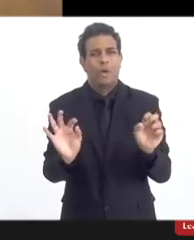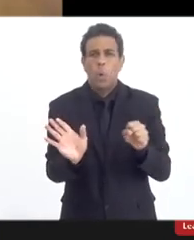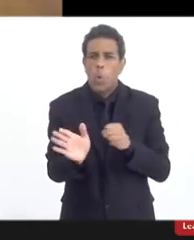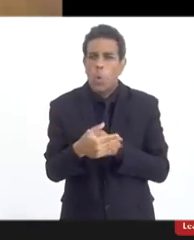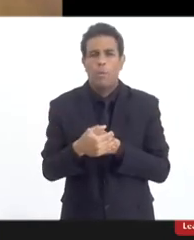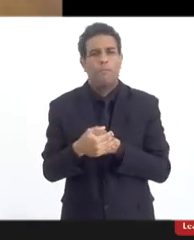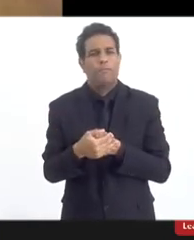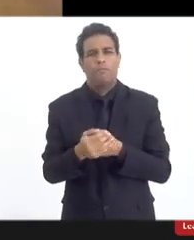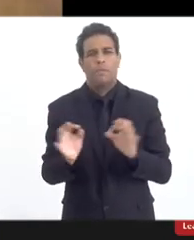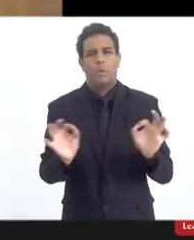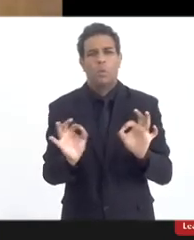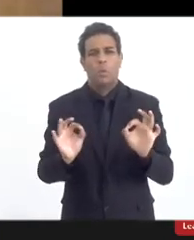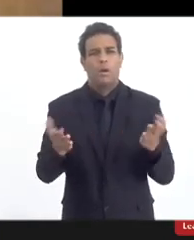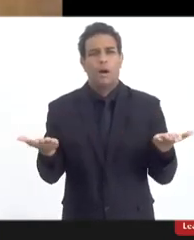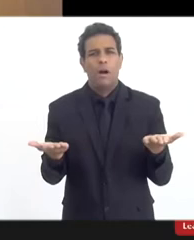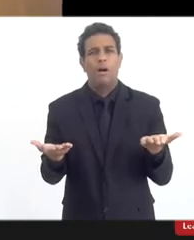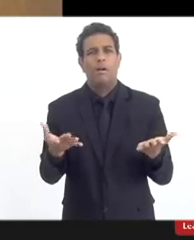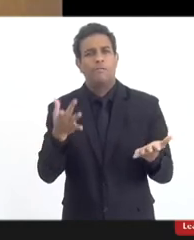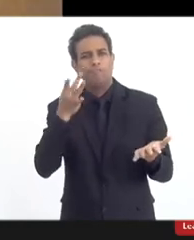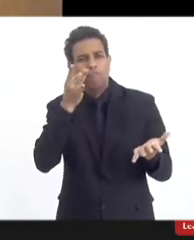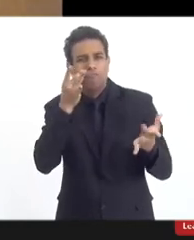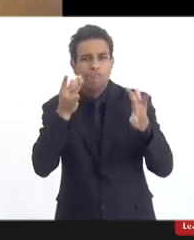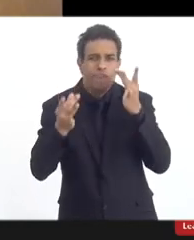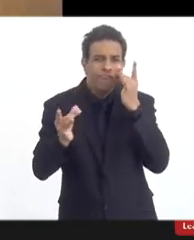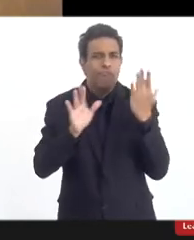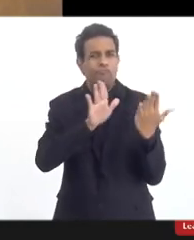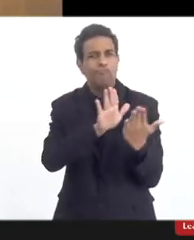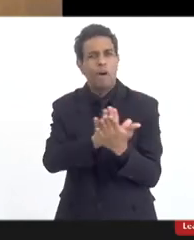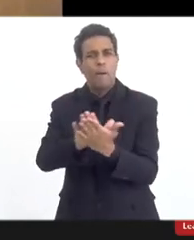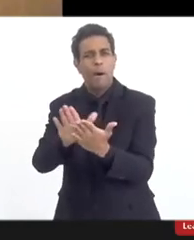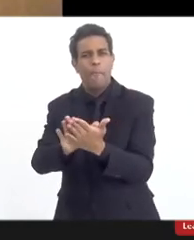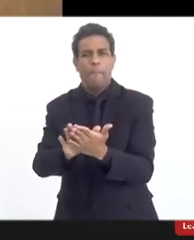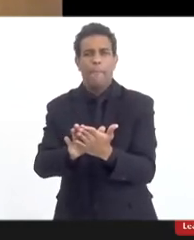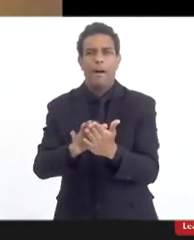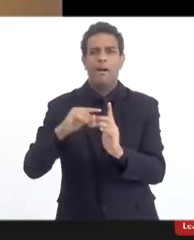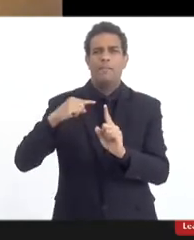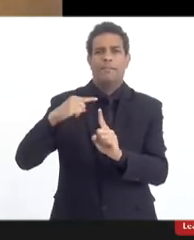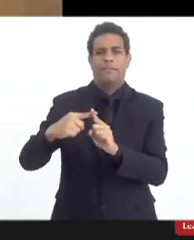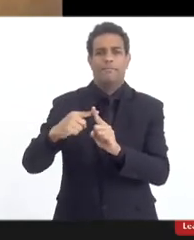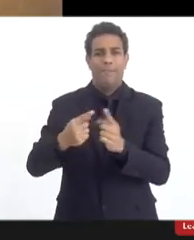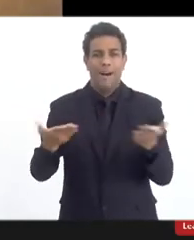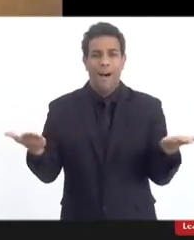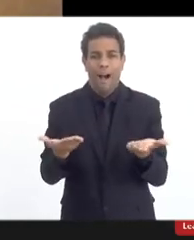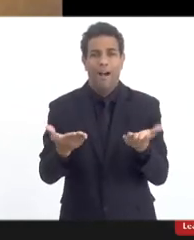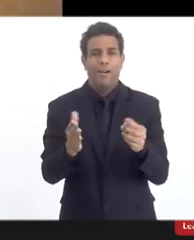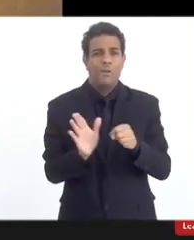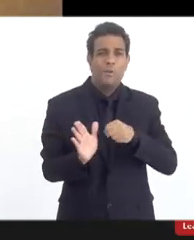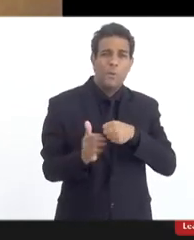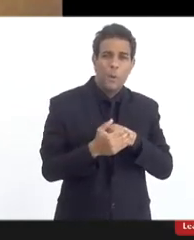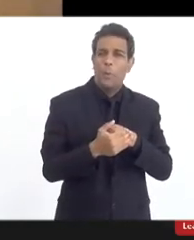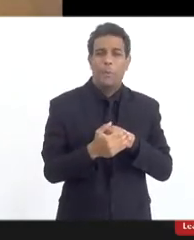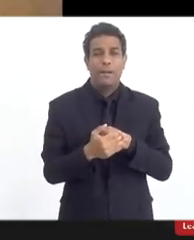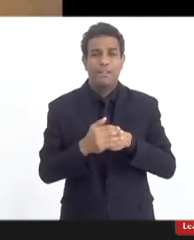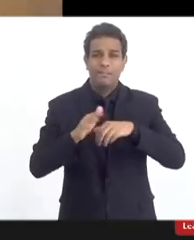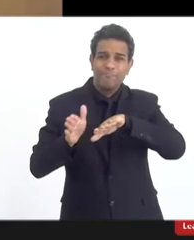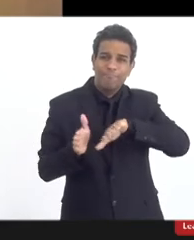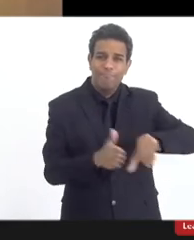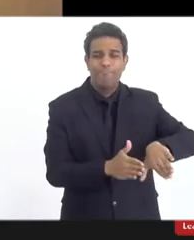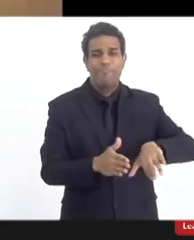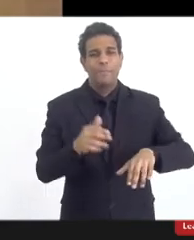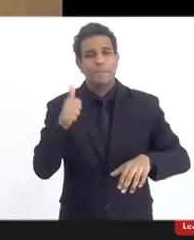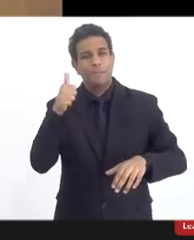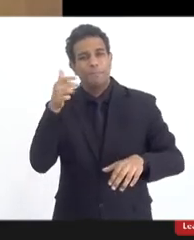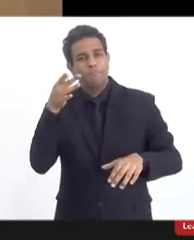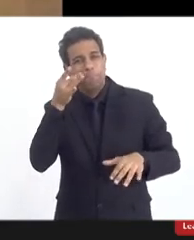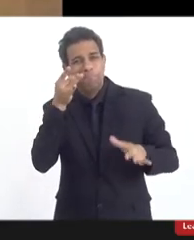não, a proximidade, sim, o isolamento, não, a proximidade, sim,